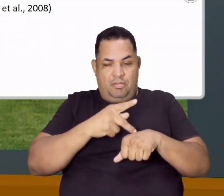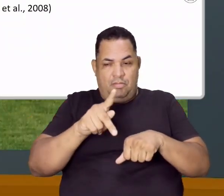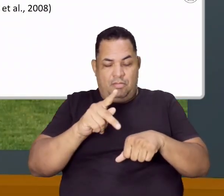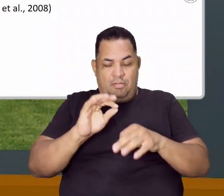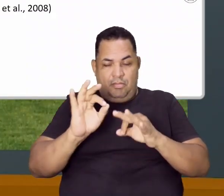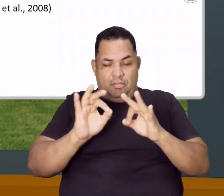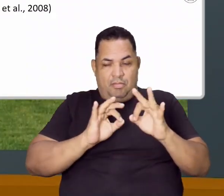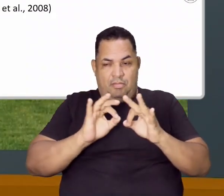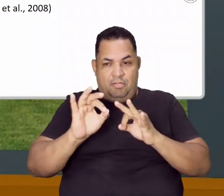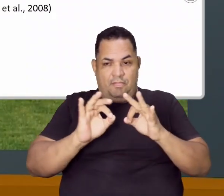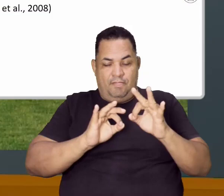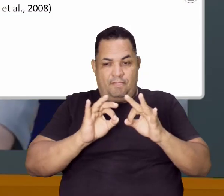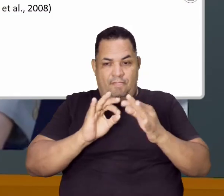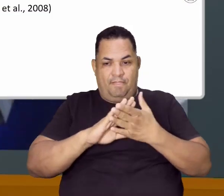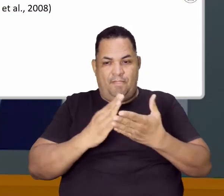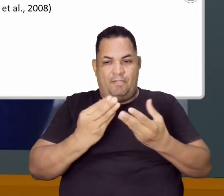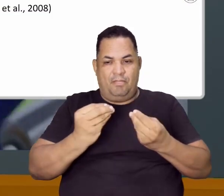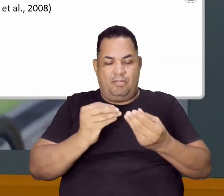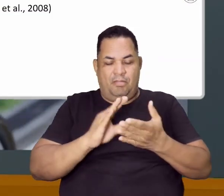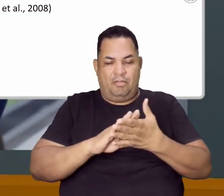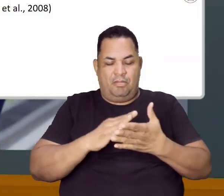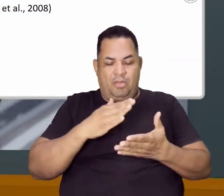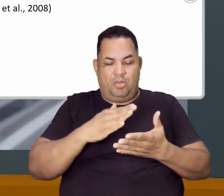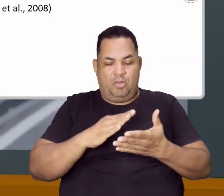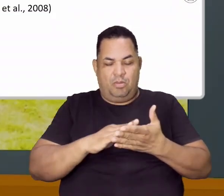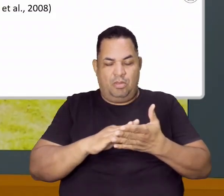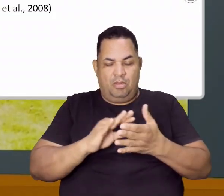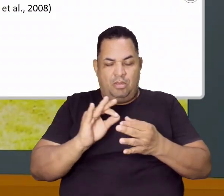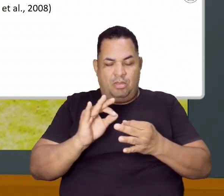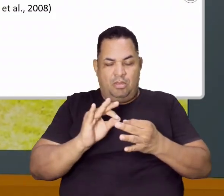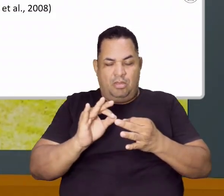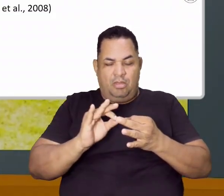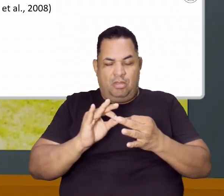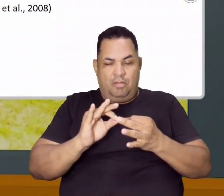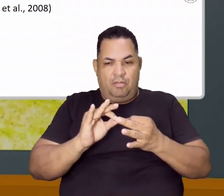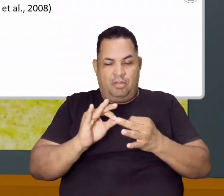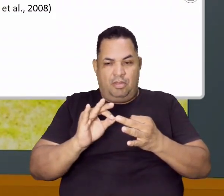é? Muitas proteínas, muitos glicídios, muito